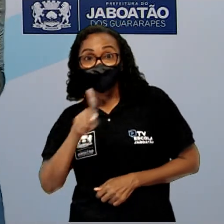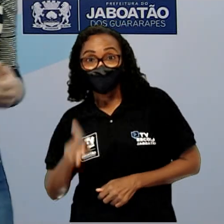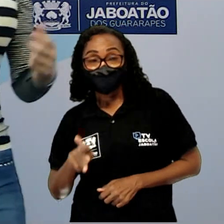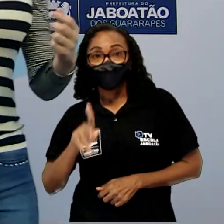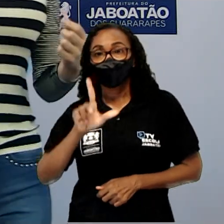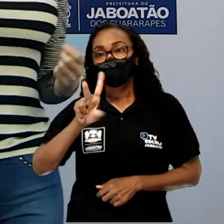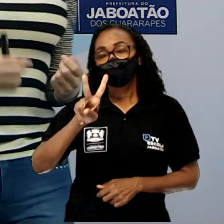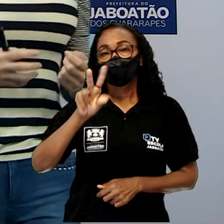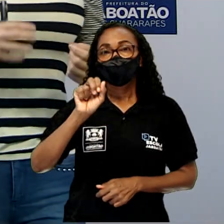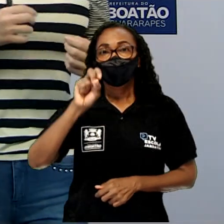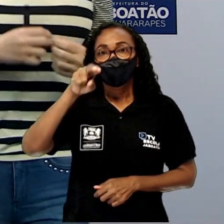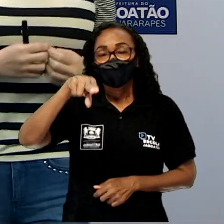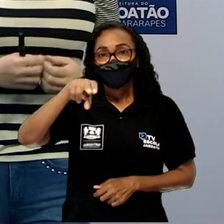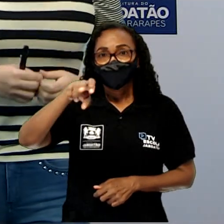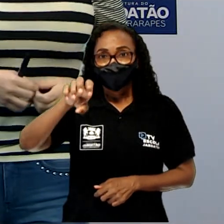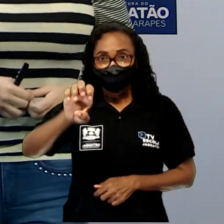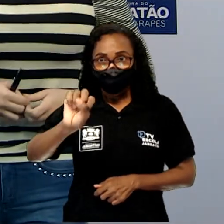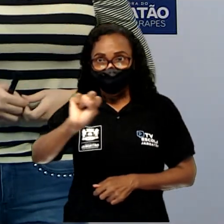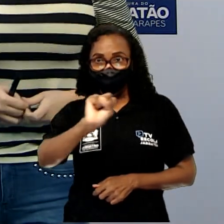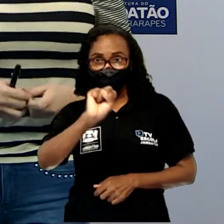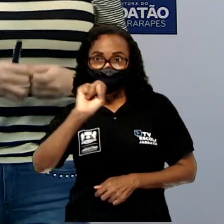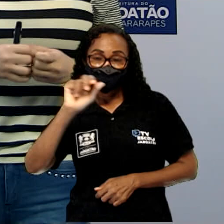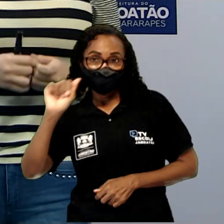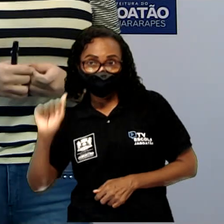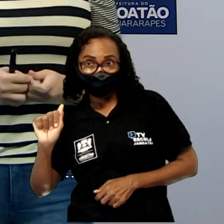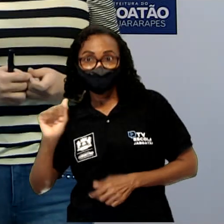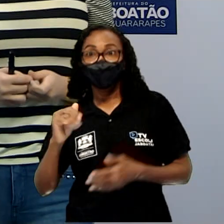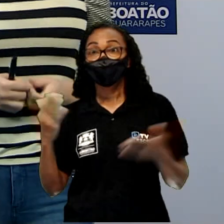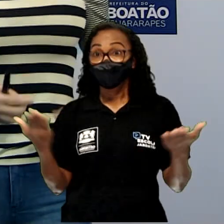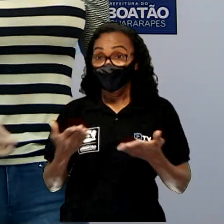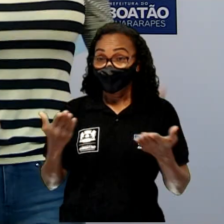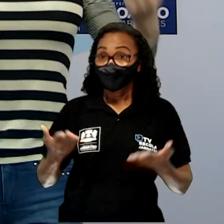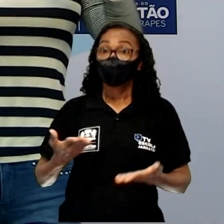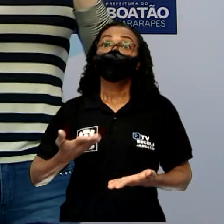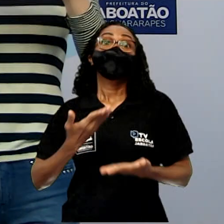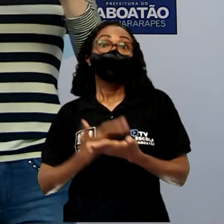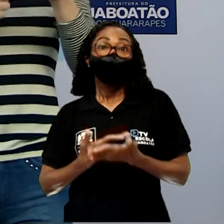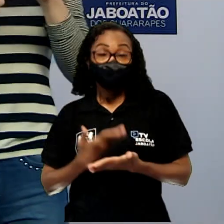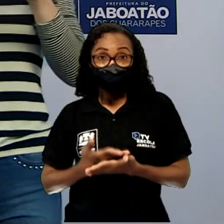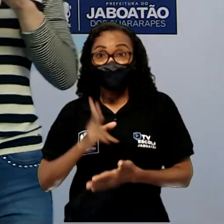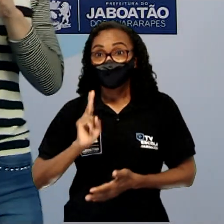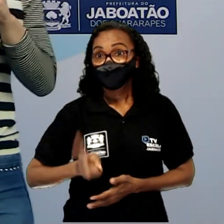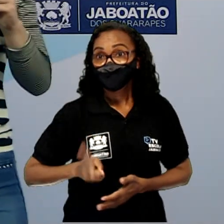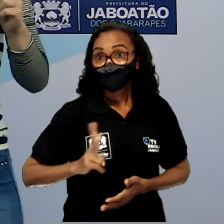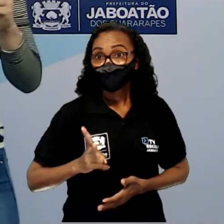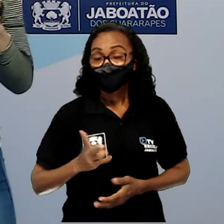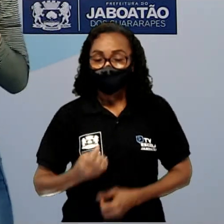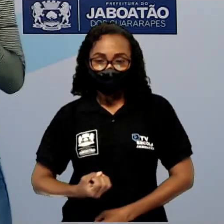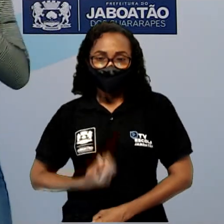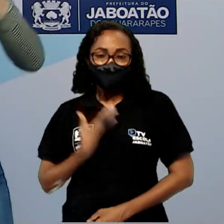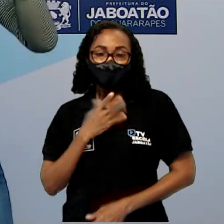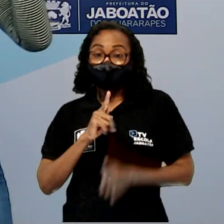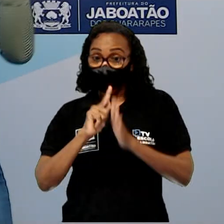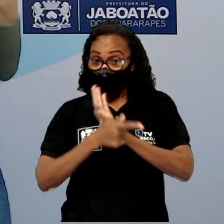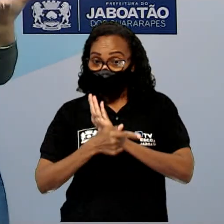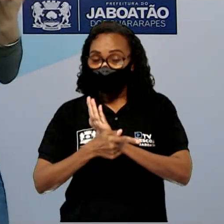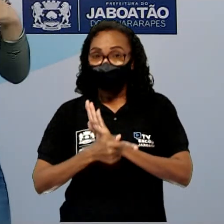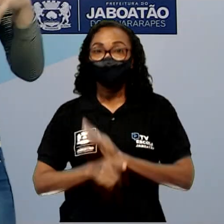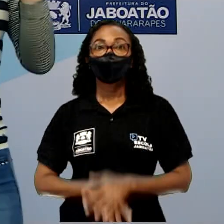anotaram, hoje nós vamos continuar estudando o gênero poema. Só que o nosso objetivo vai ser